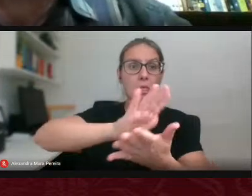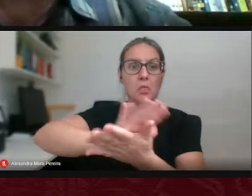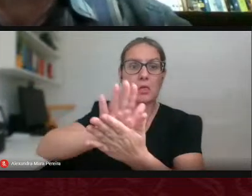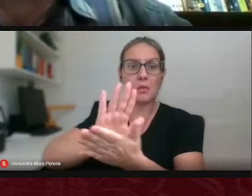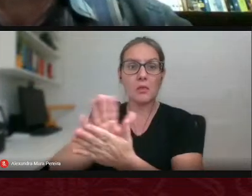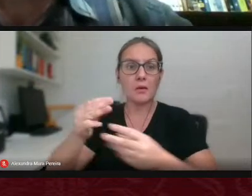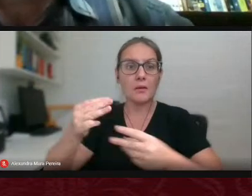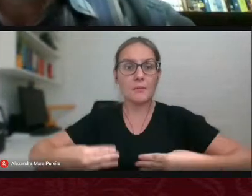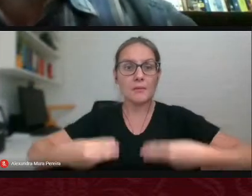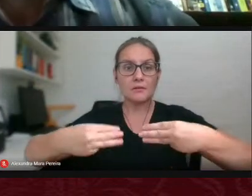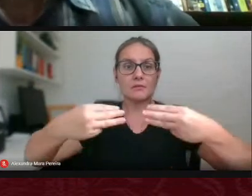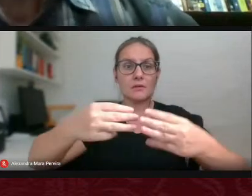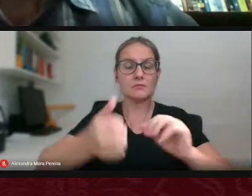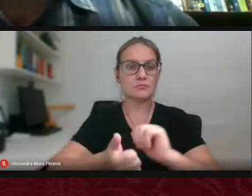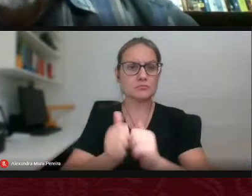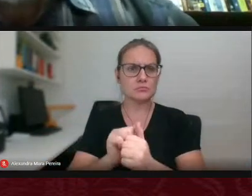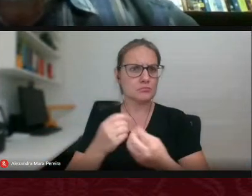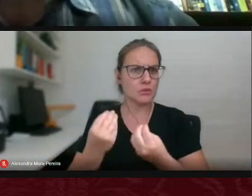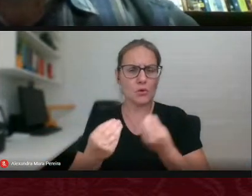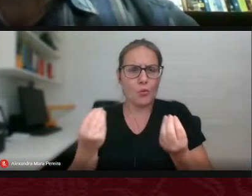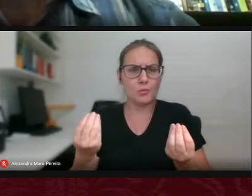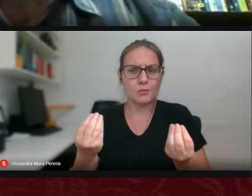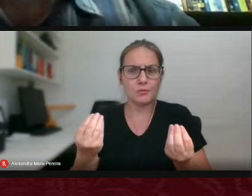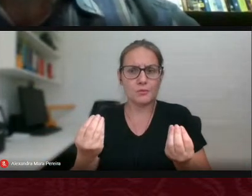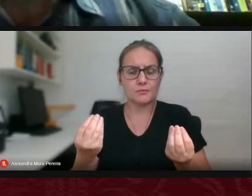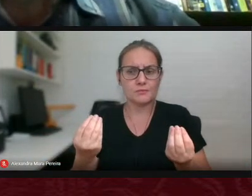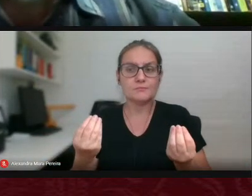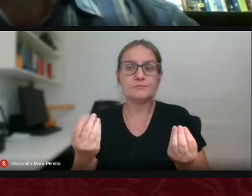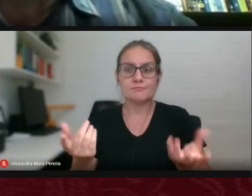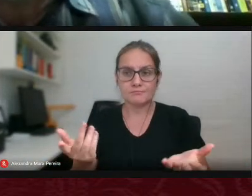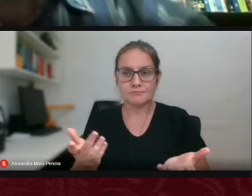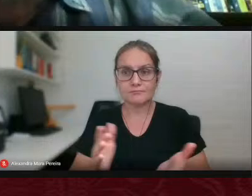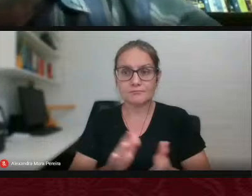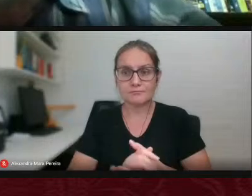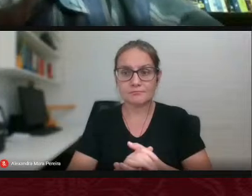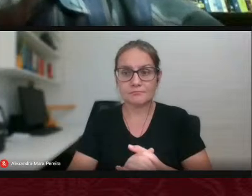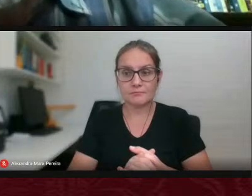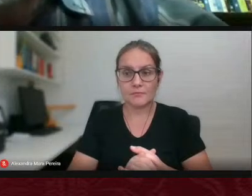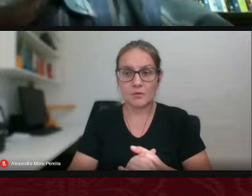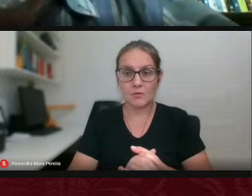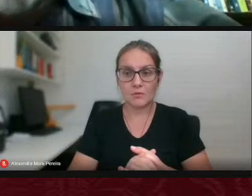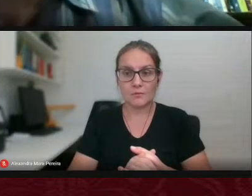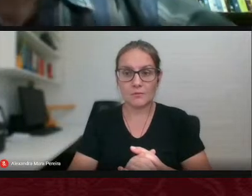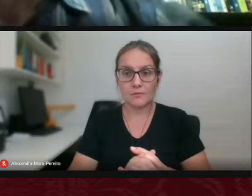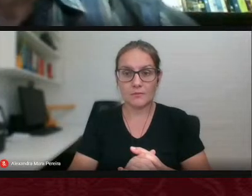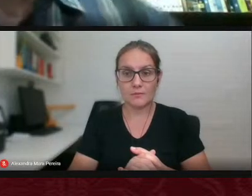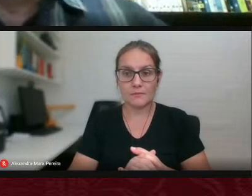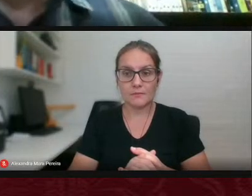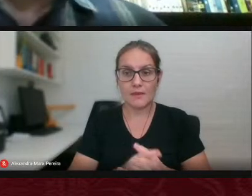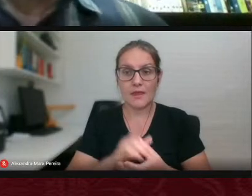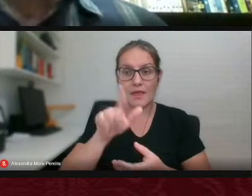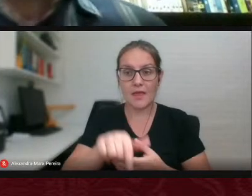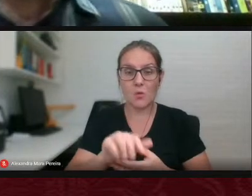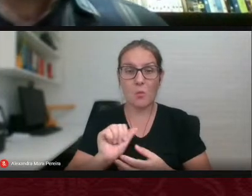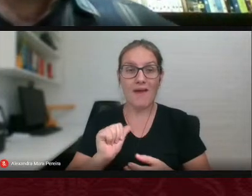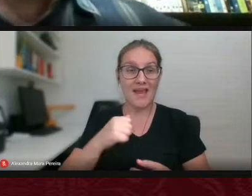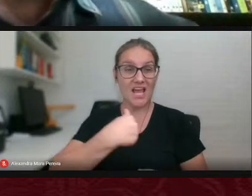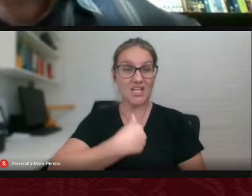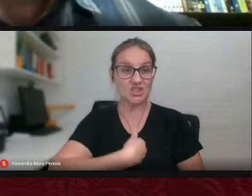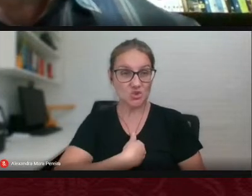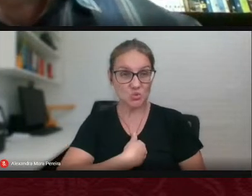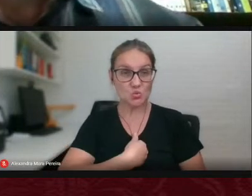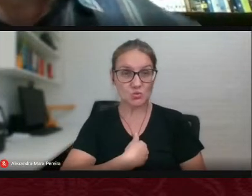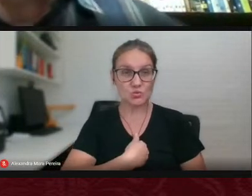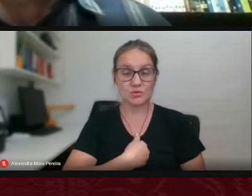Esporte então é uma de fato uma atitude que